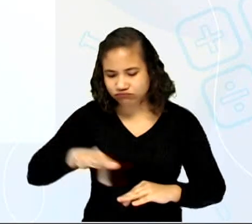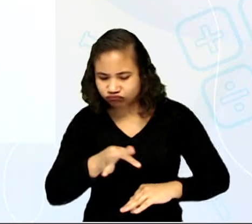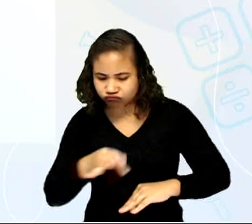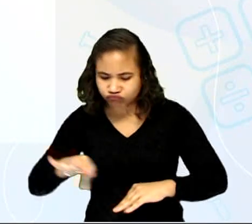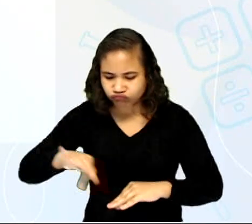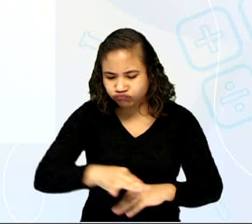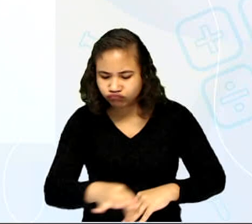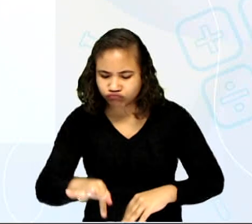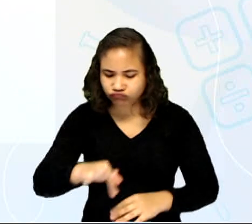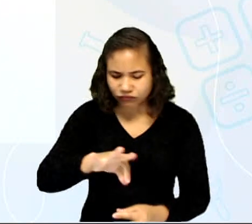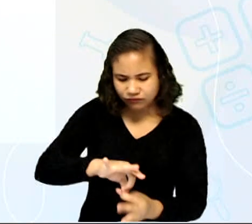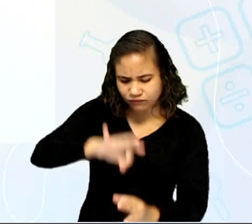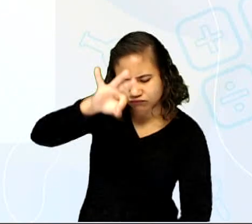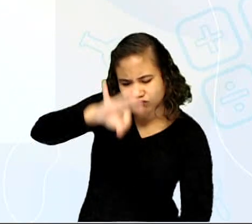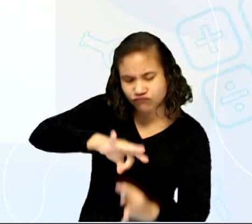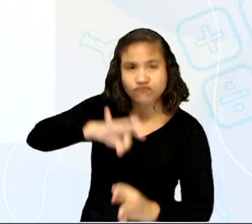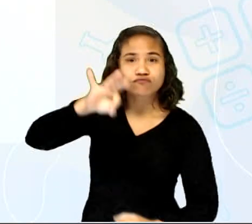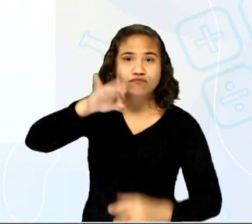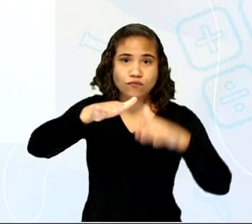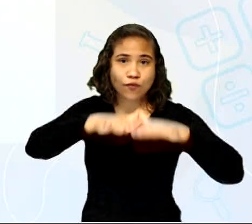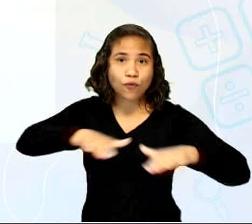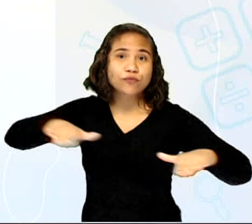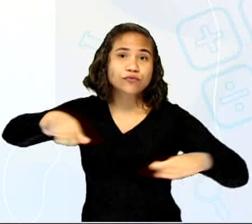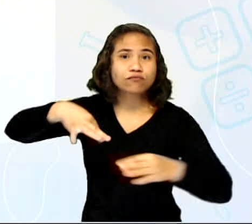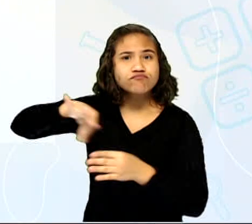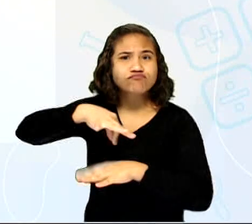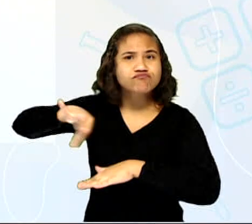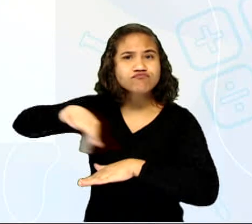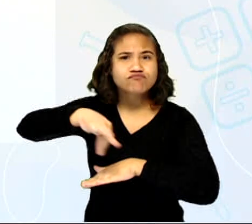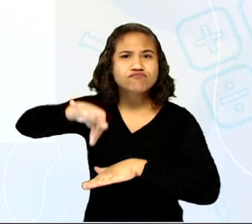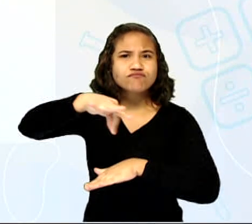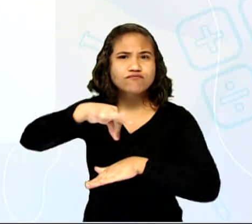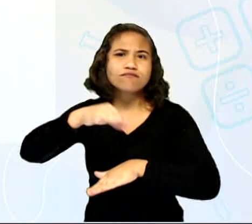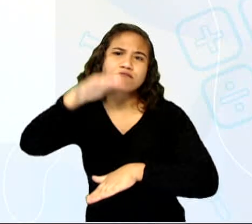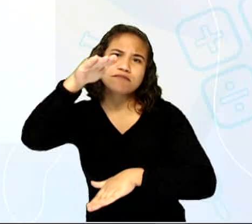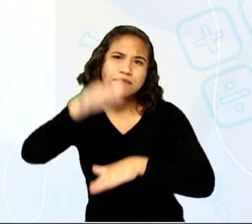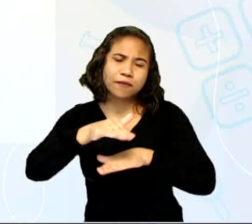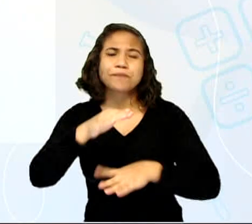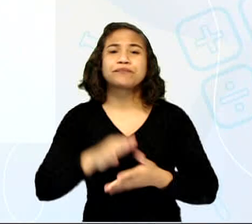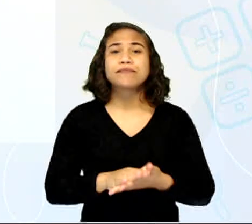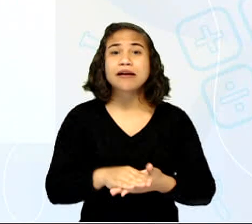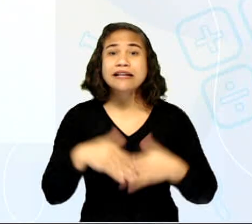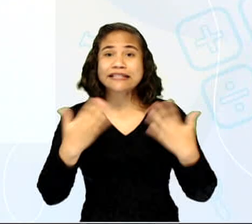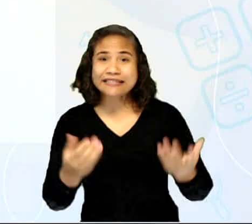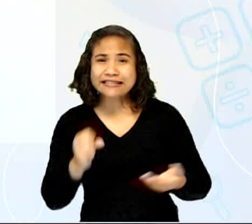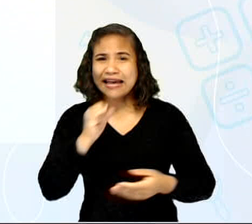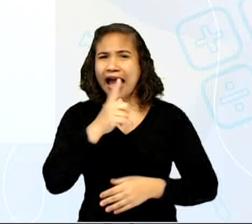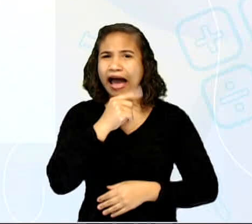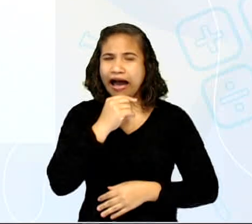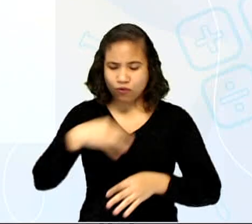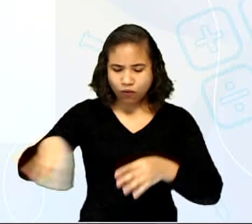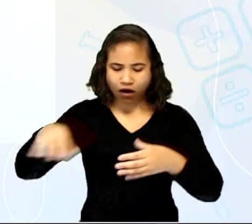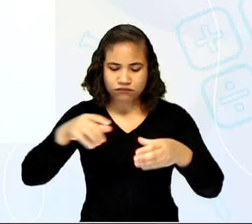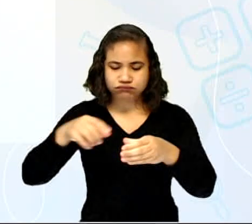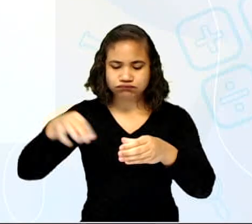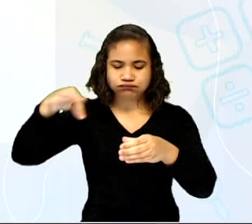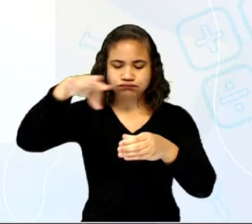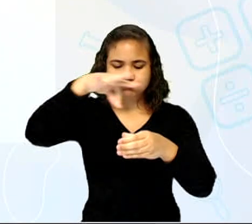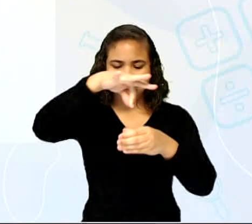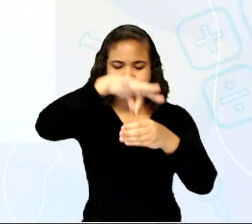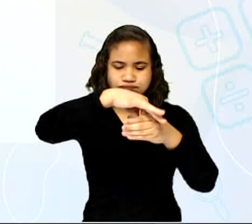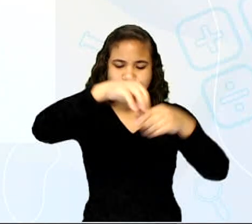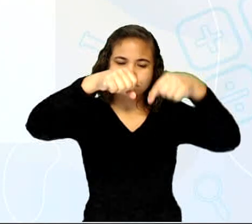com no máximo meio metro de distância do solo. Ao entrar em contato com a água, os ovos do Aedes